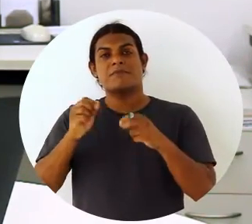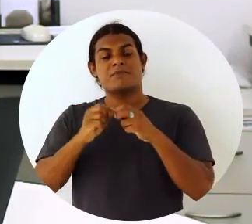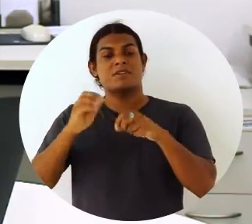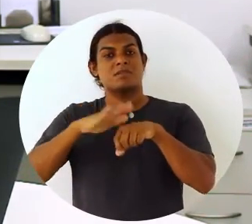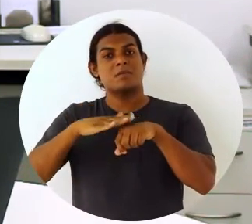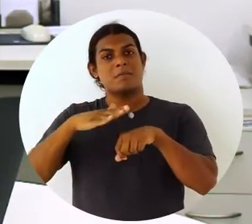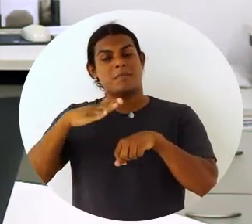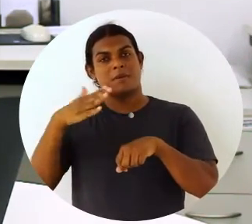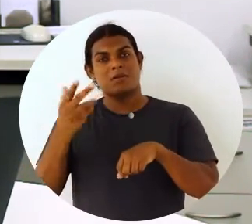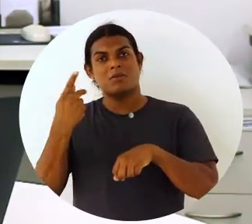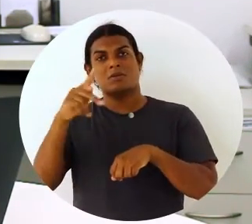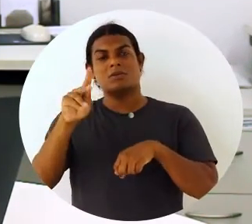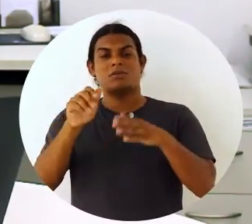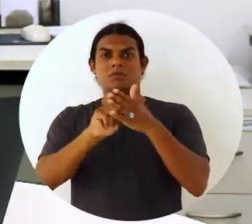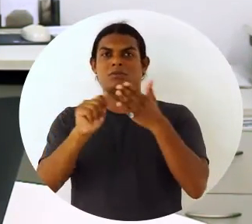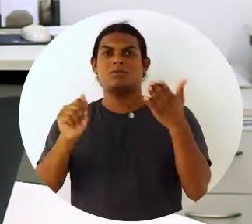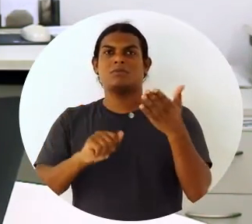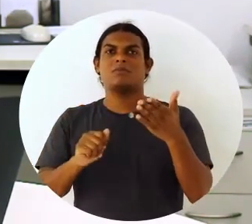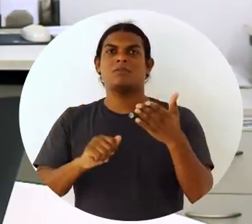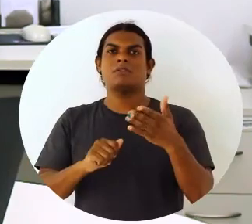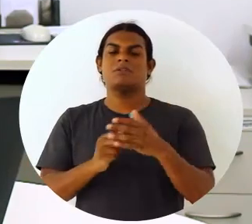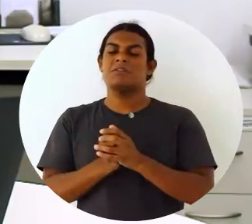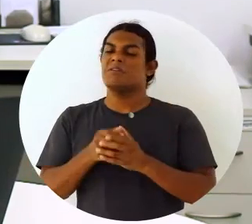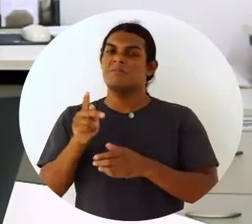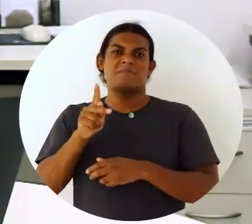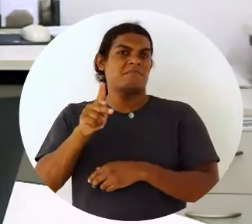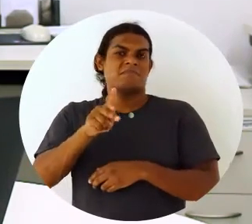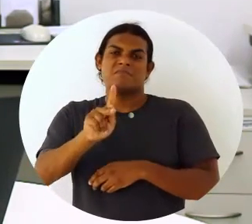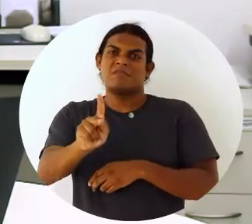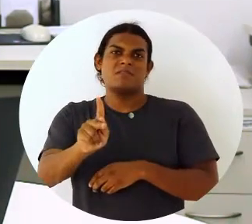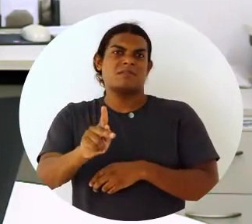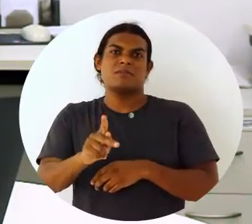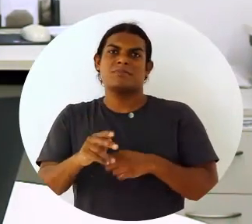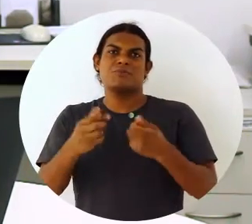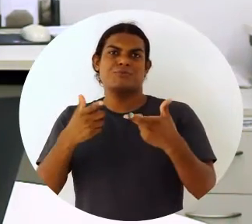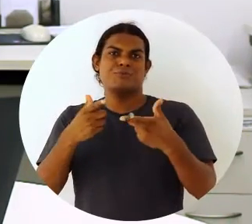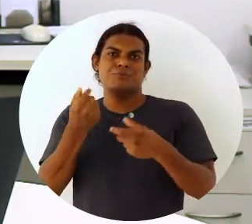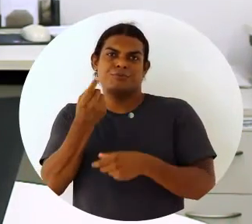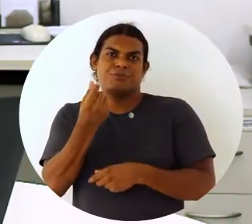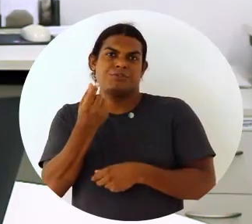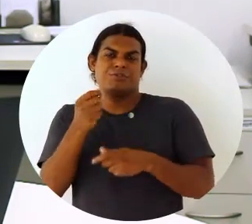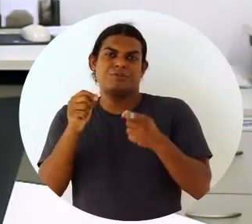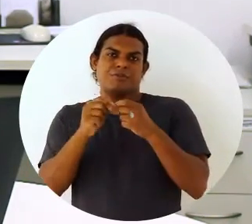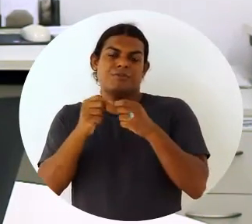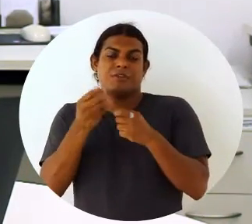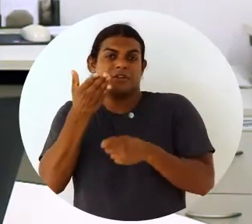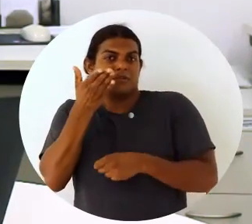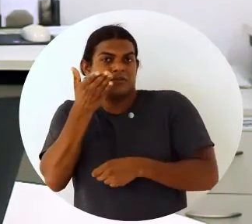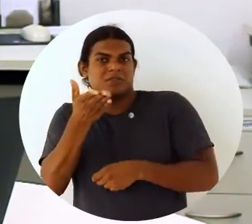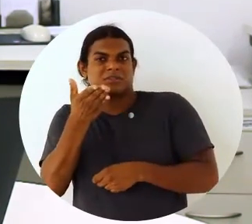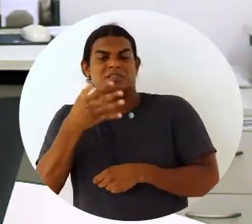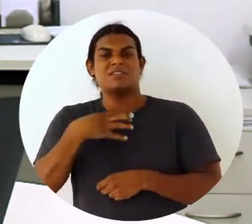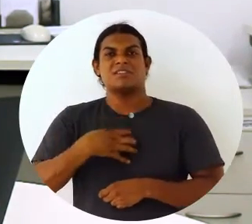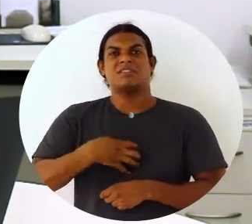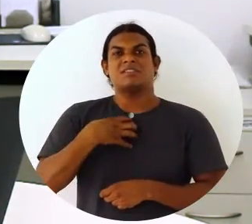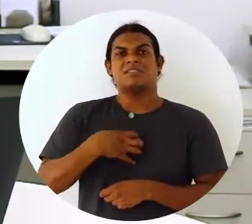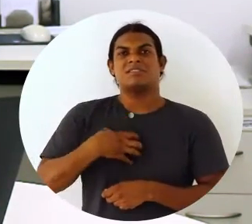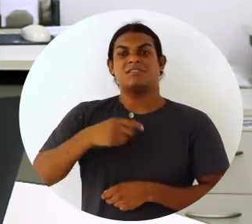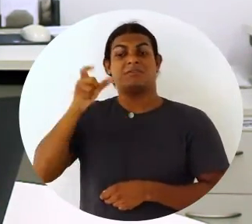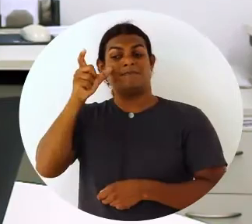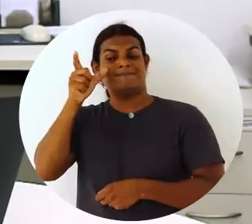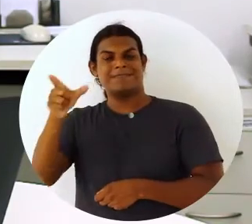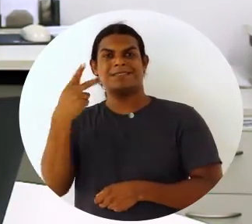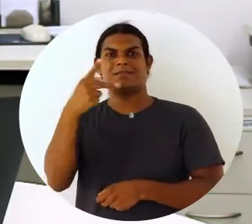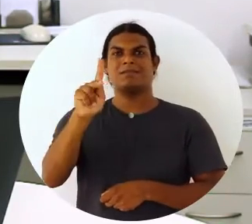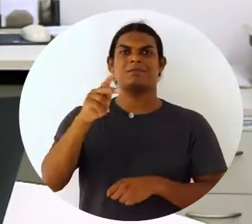Então, isso pode acontecer. Nem sempre o dinheiro vai ser um fator que vai fazer com que você se sinta bem motivado no trabalho. O ambiente